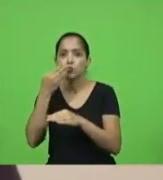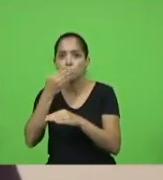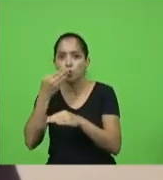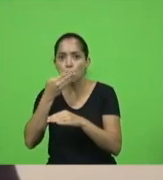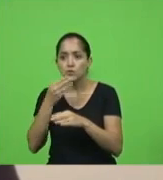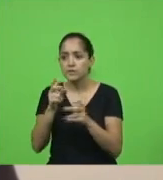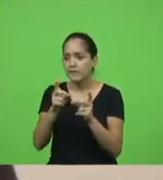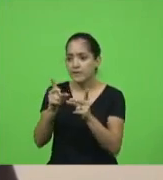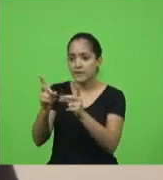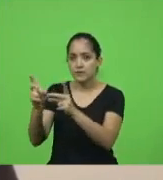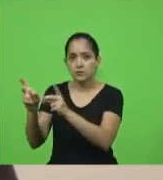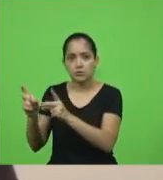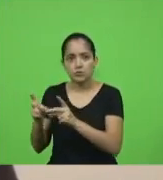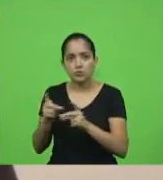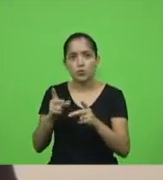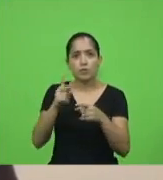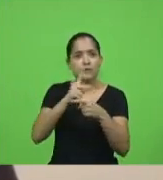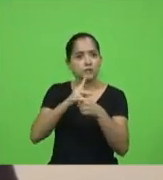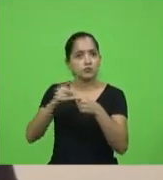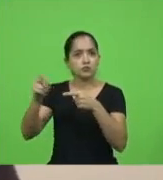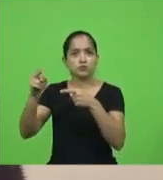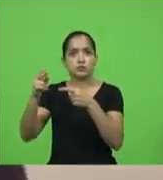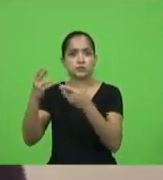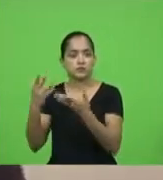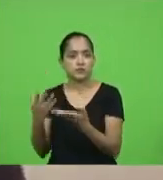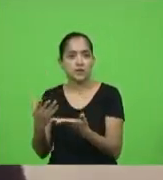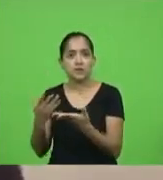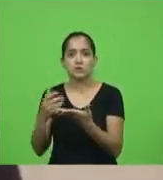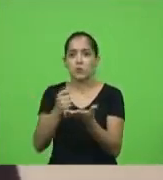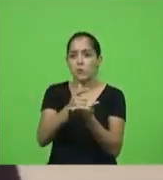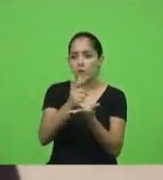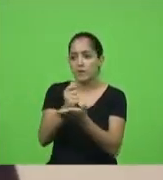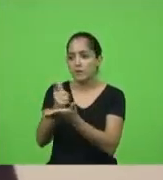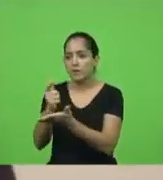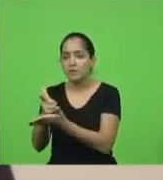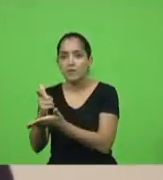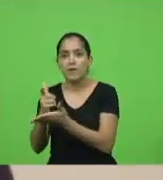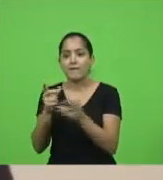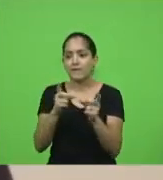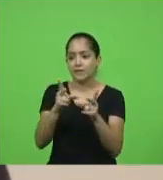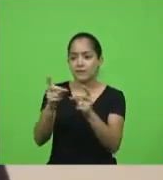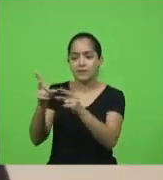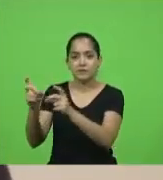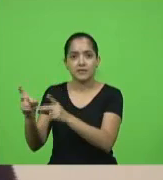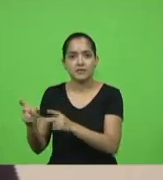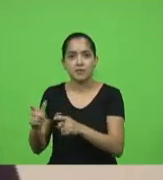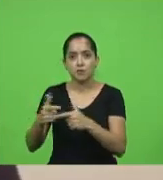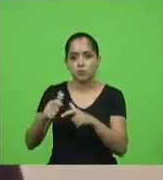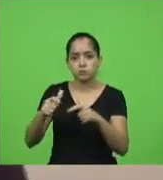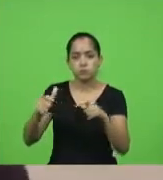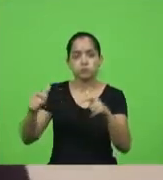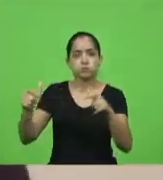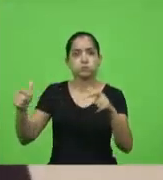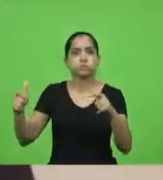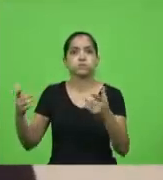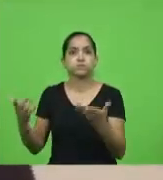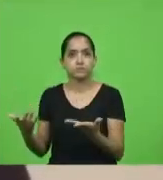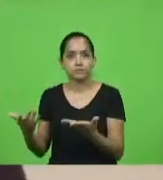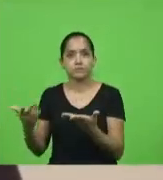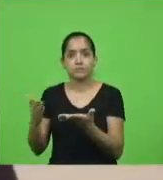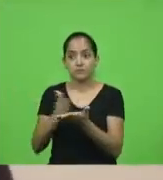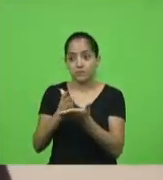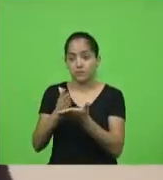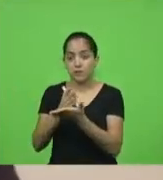começou a fazer muito sucesso a comunidade toda começou a comprar a comunidade do lado também começou a comprar logo ela estava vendendo para algumas